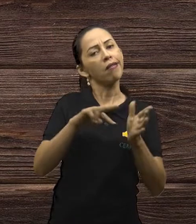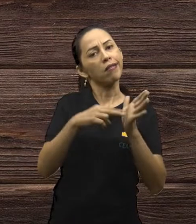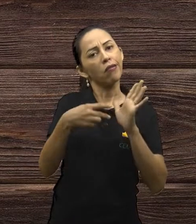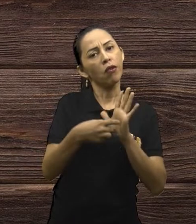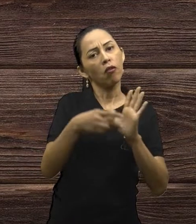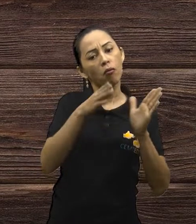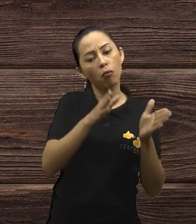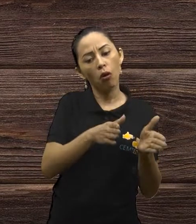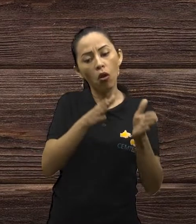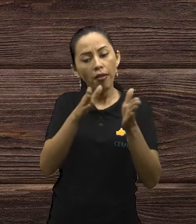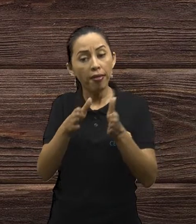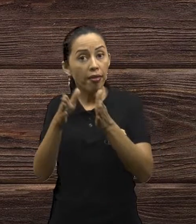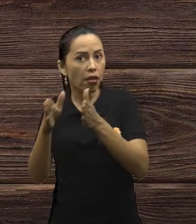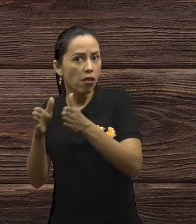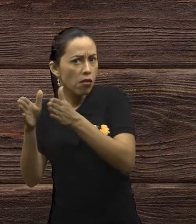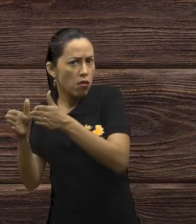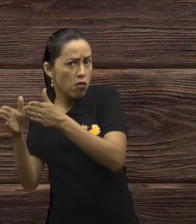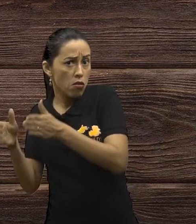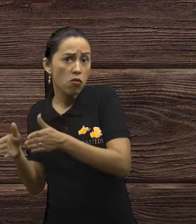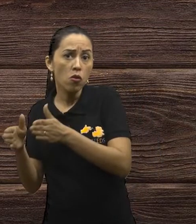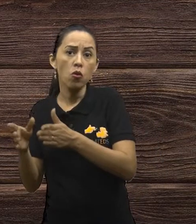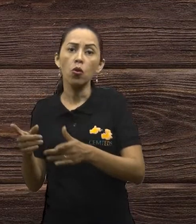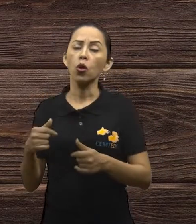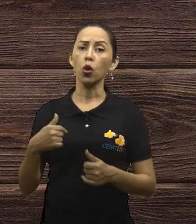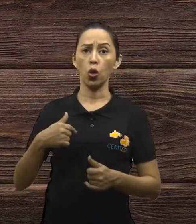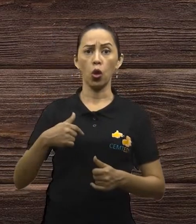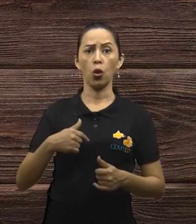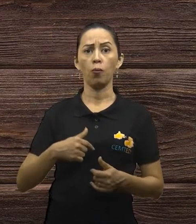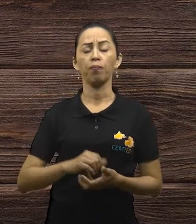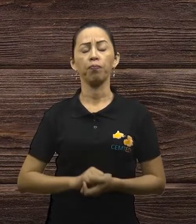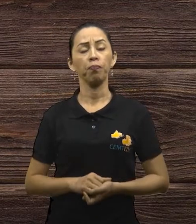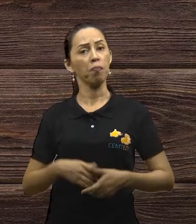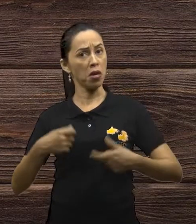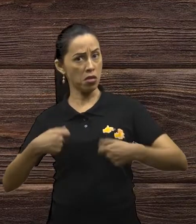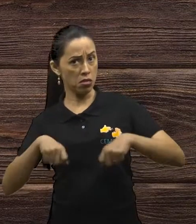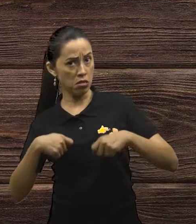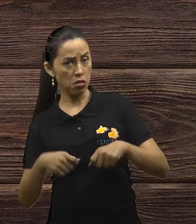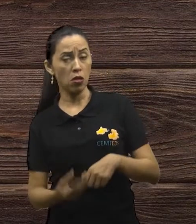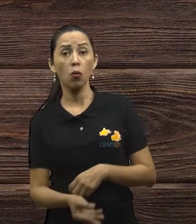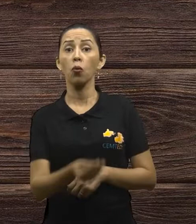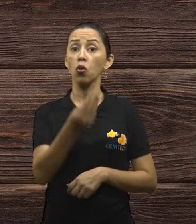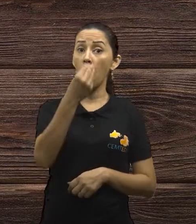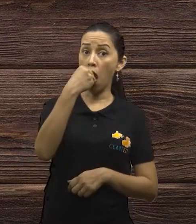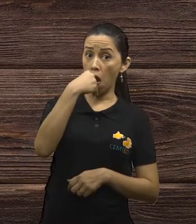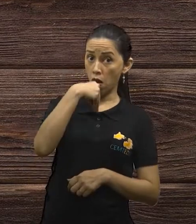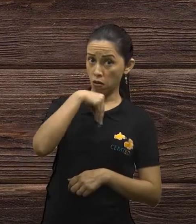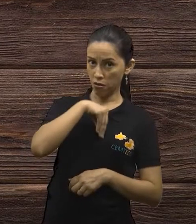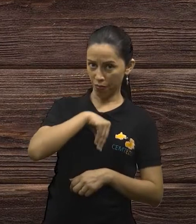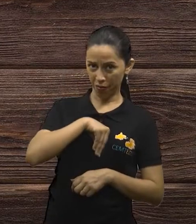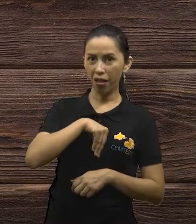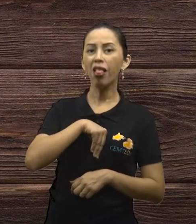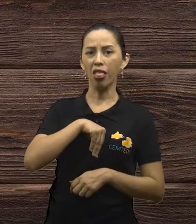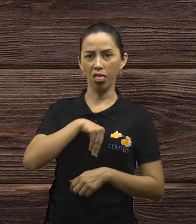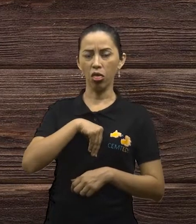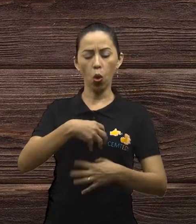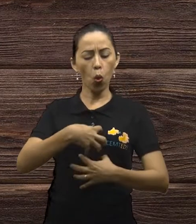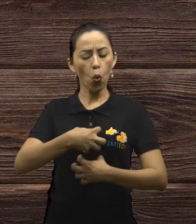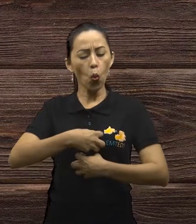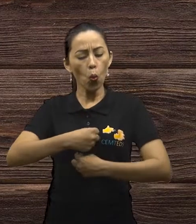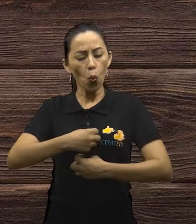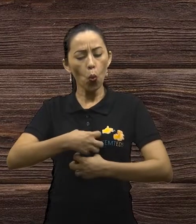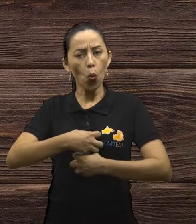qual os organismos se utilizam de alimentos para assimilar nutrientes e conseguir desenvolver suas